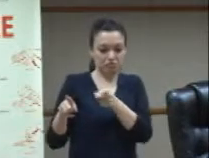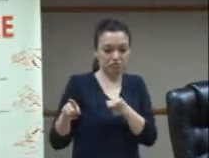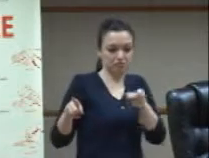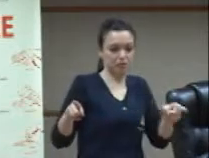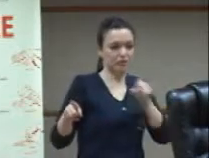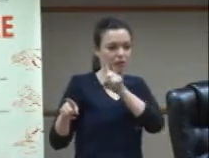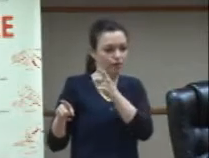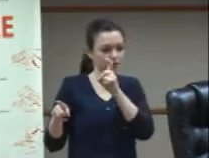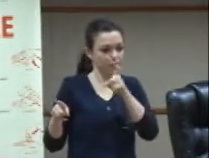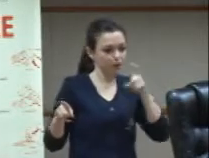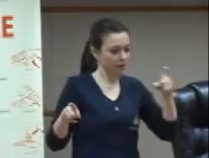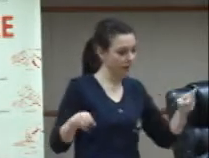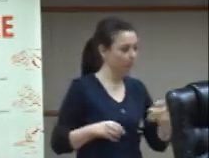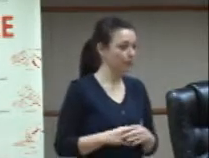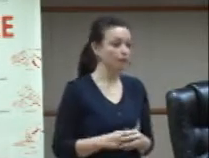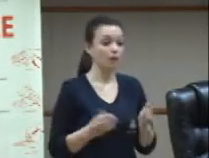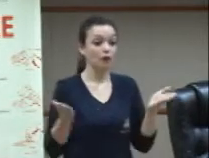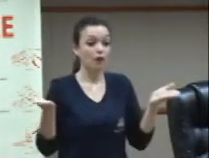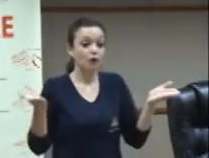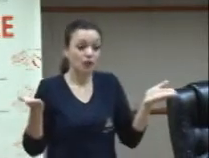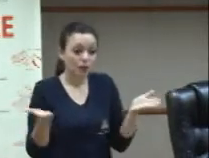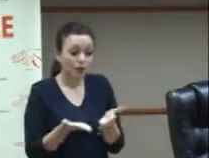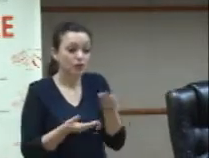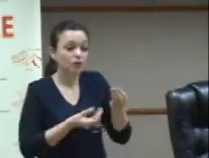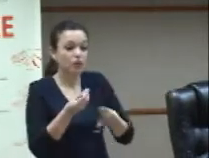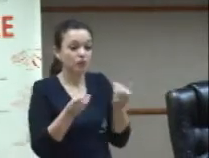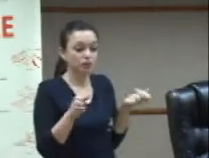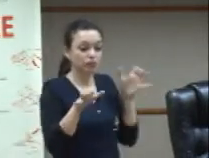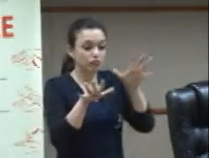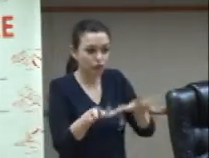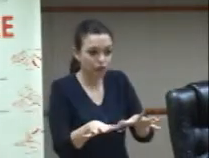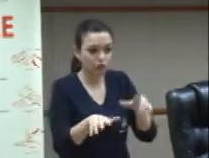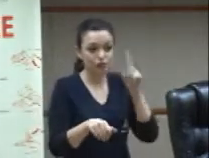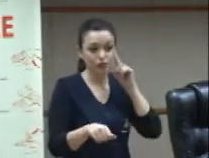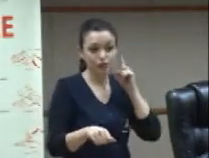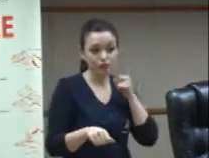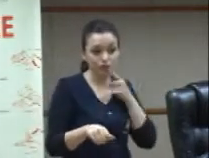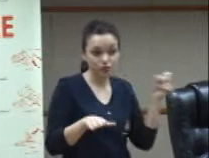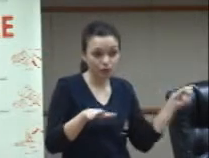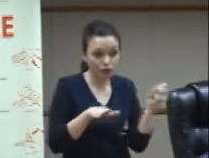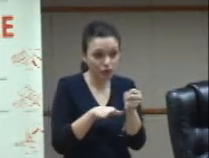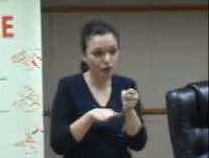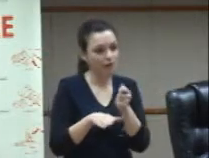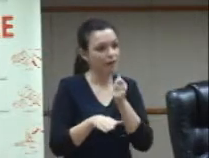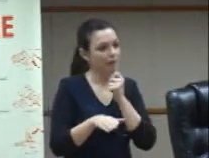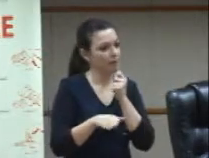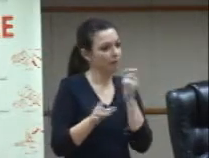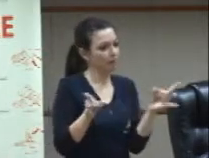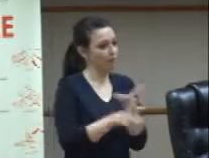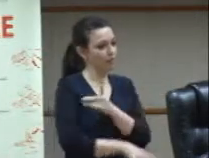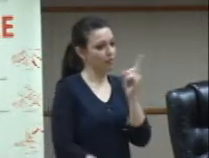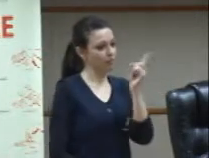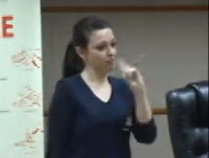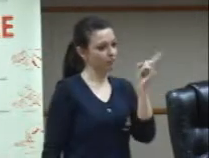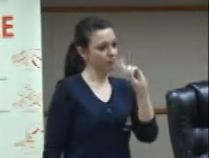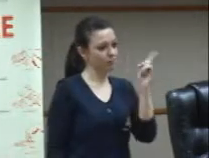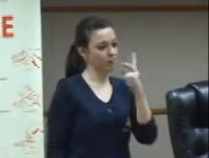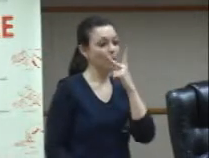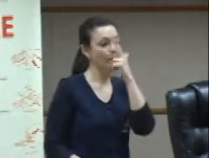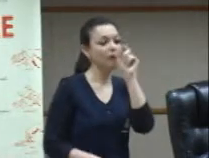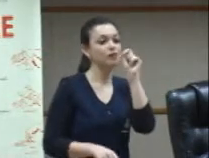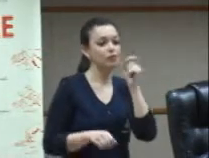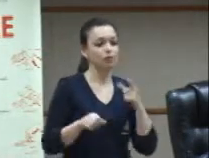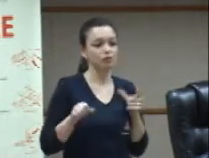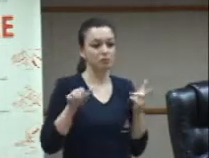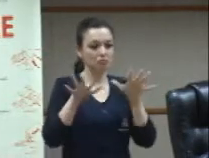hoje a inclusão em especial de surdos ainda não passa de uma muito mal feita integração porque continua sendo um